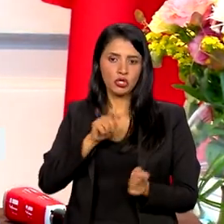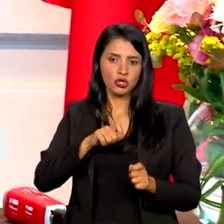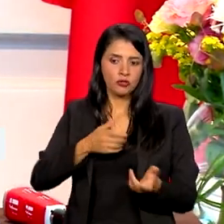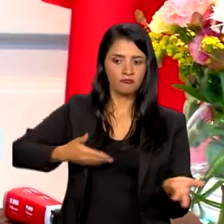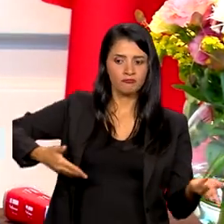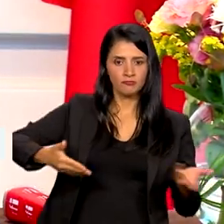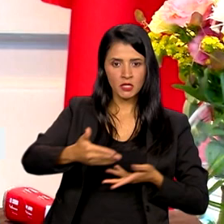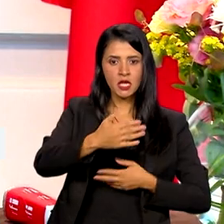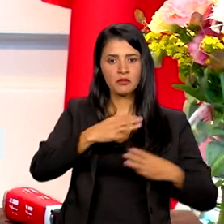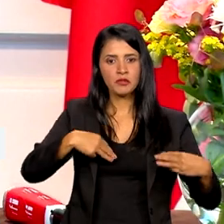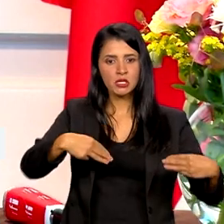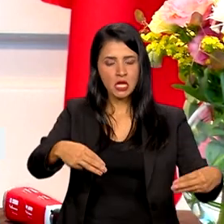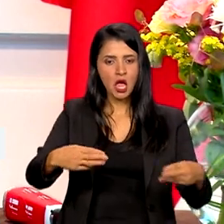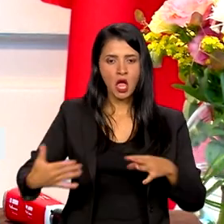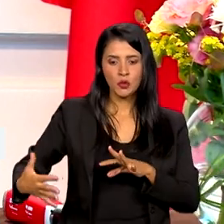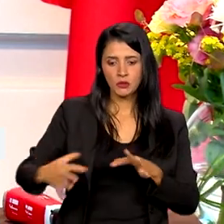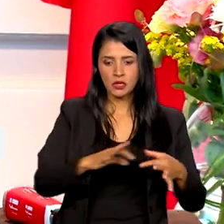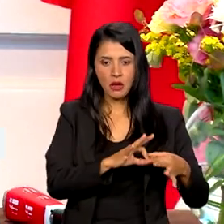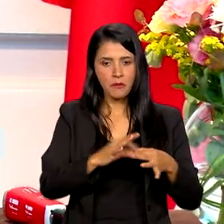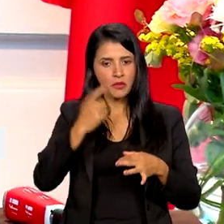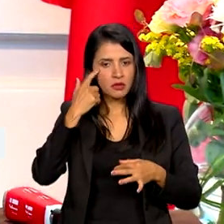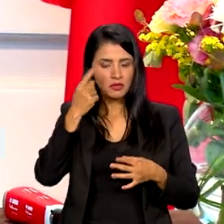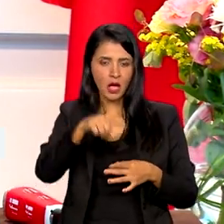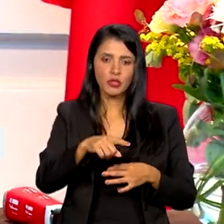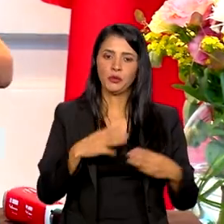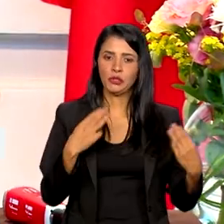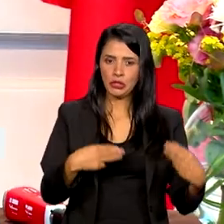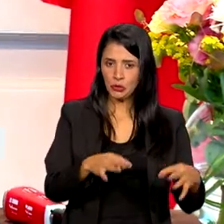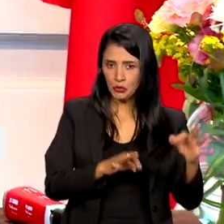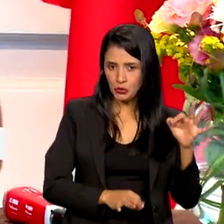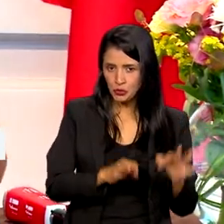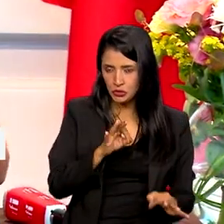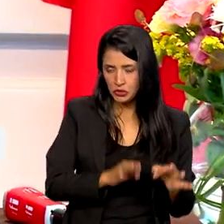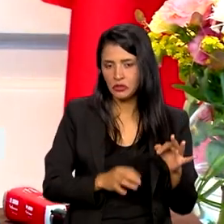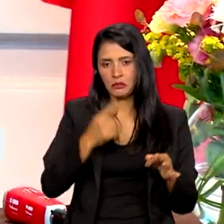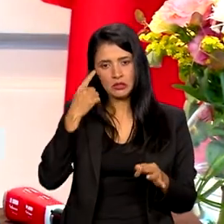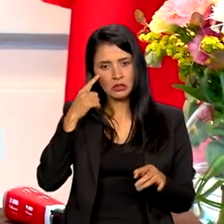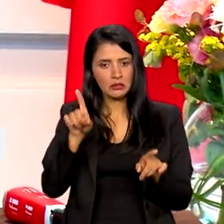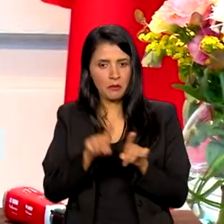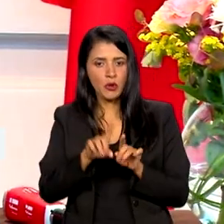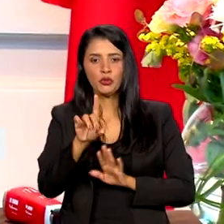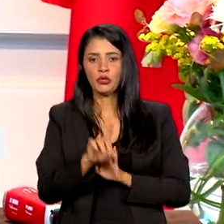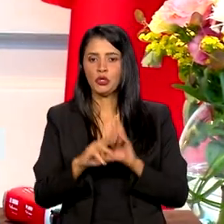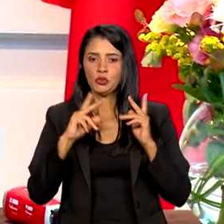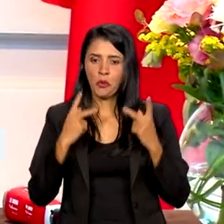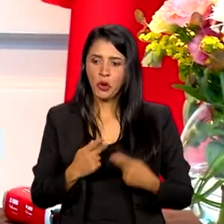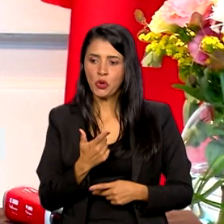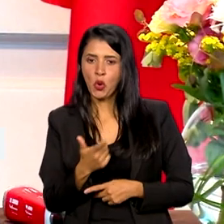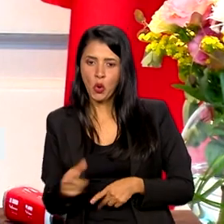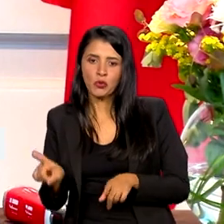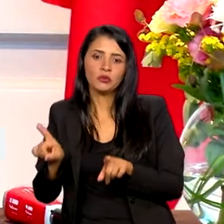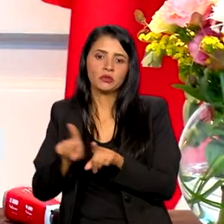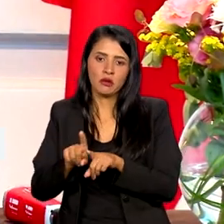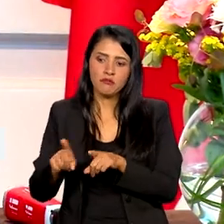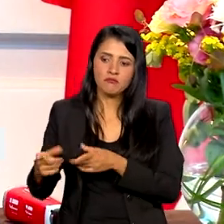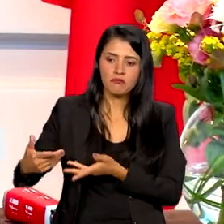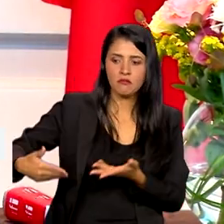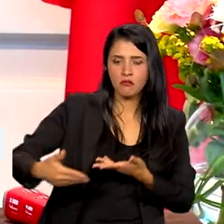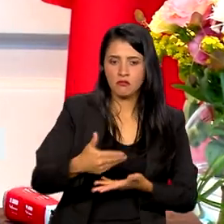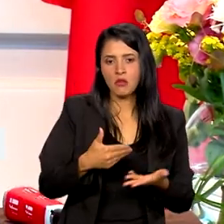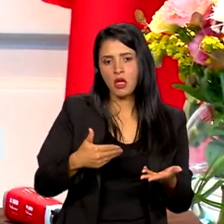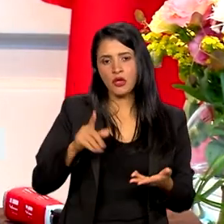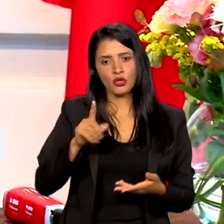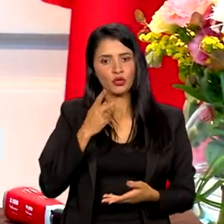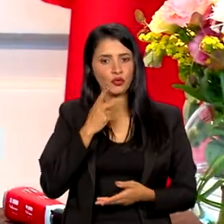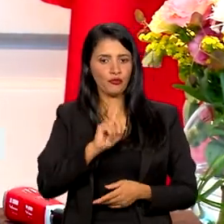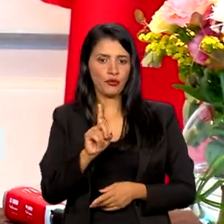e pensarmos também essa junção, seja com o Ministério da Justiça, pensar também trazer direitos humanos e outras entidades para isso. A gente